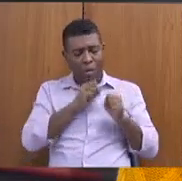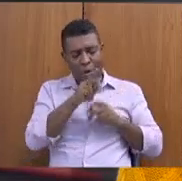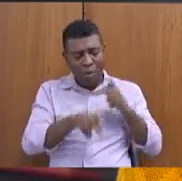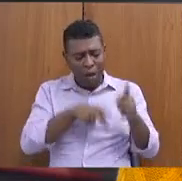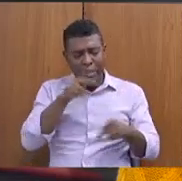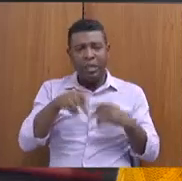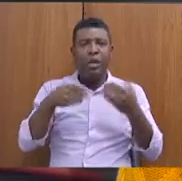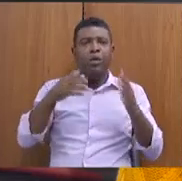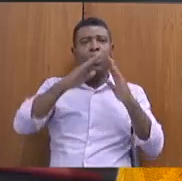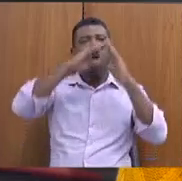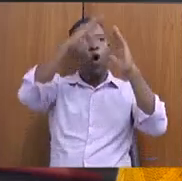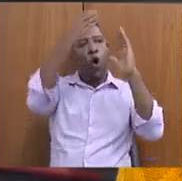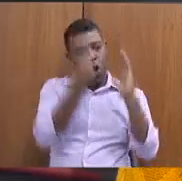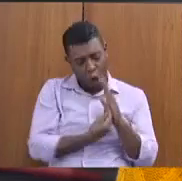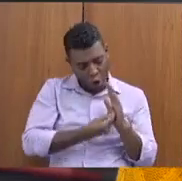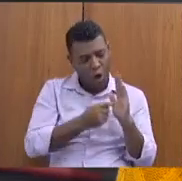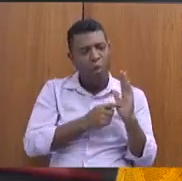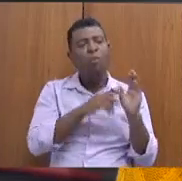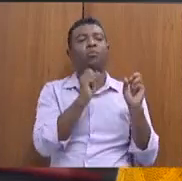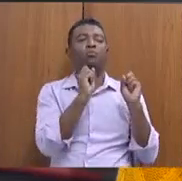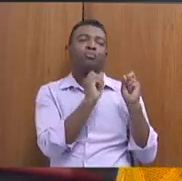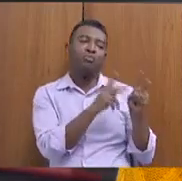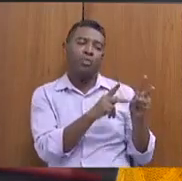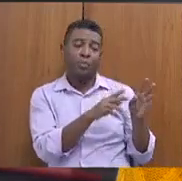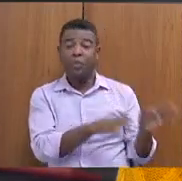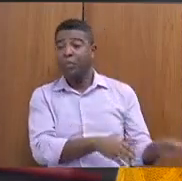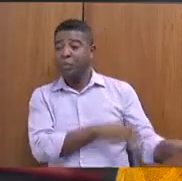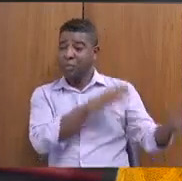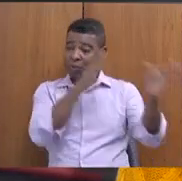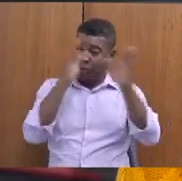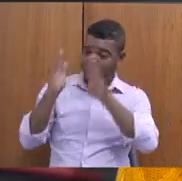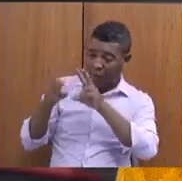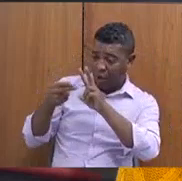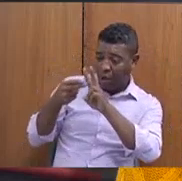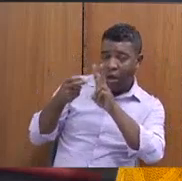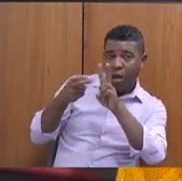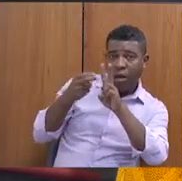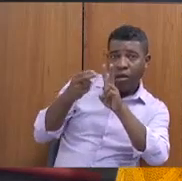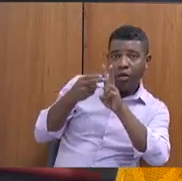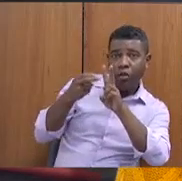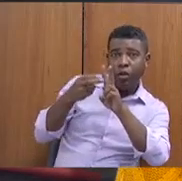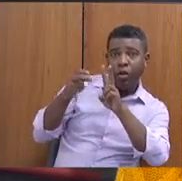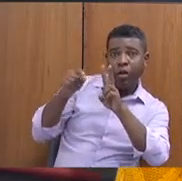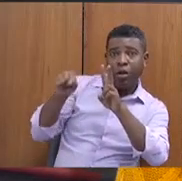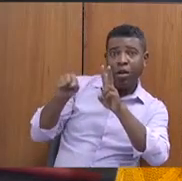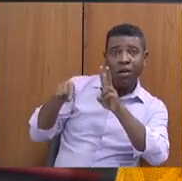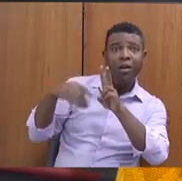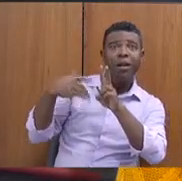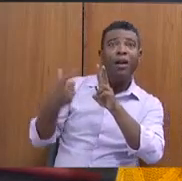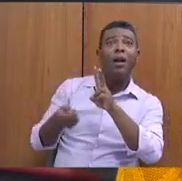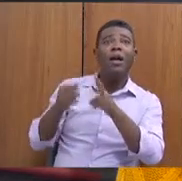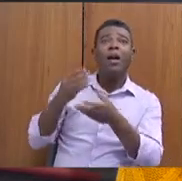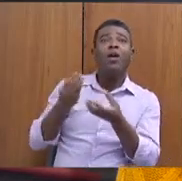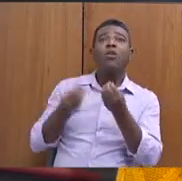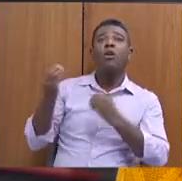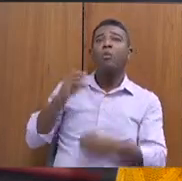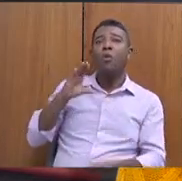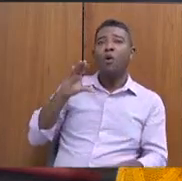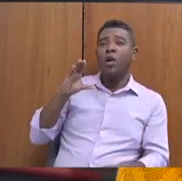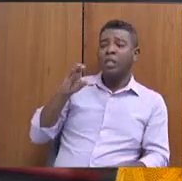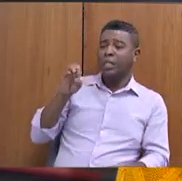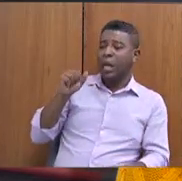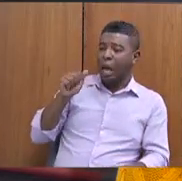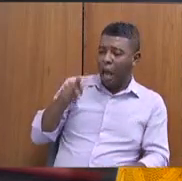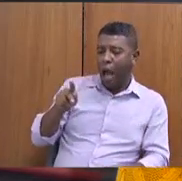de fato, qual tem sido a atuação da secretaria para pensar a articulação com o CEAP para a promoção da regularização de terras